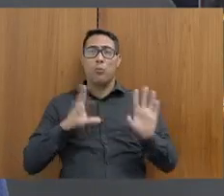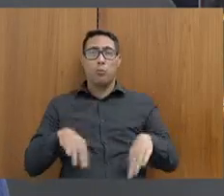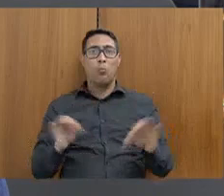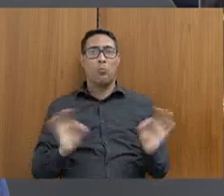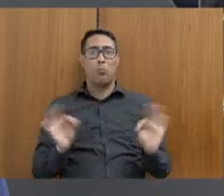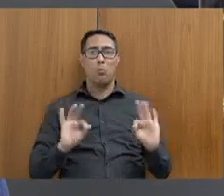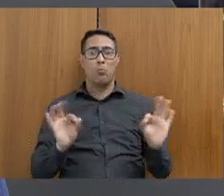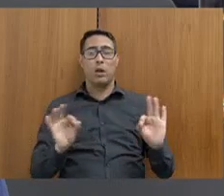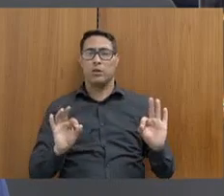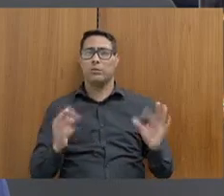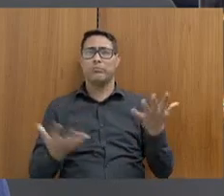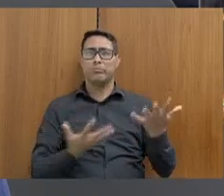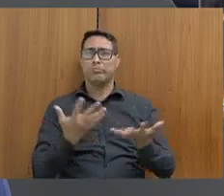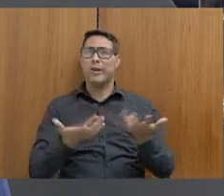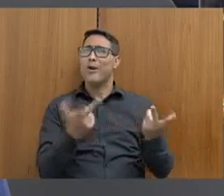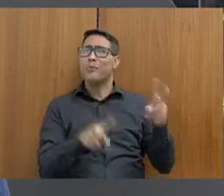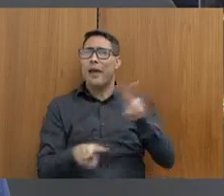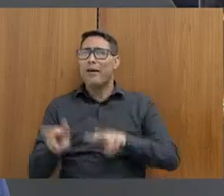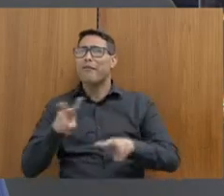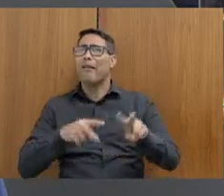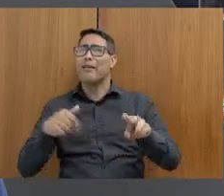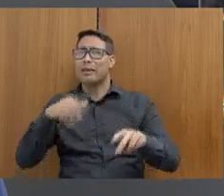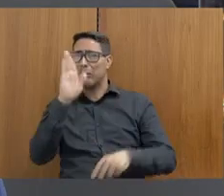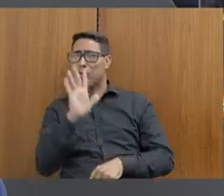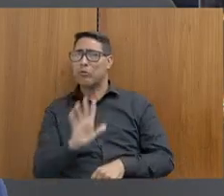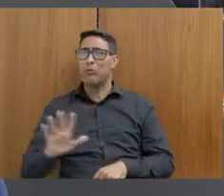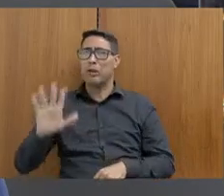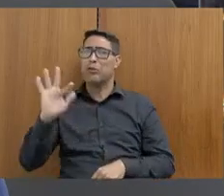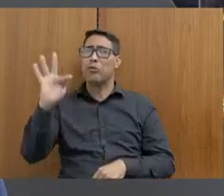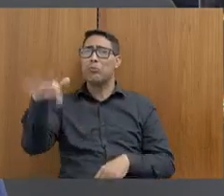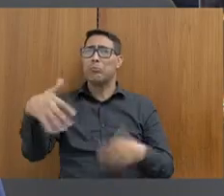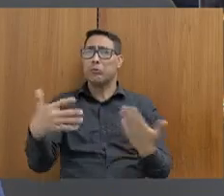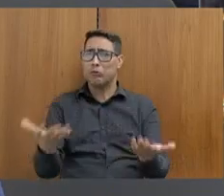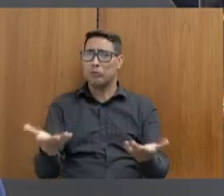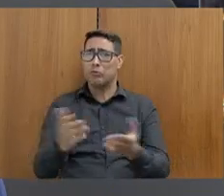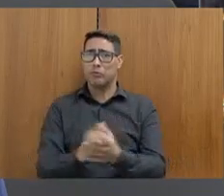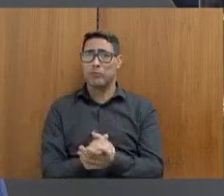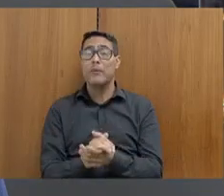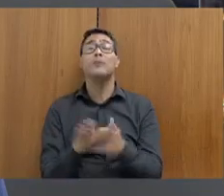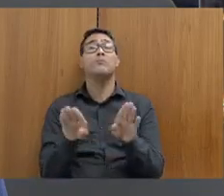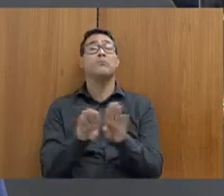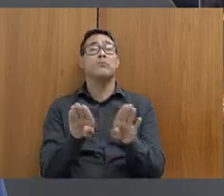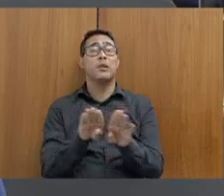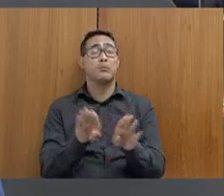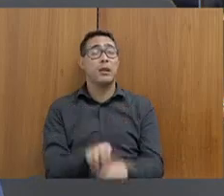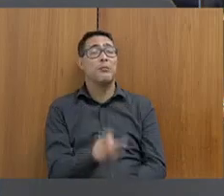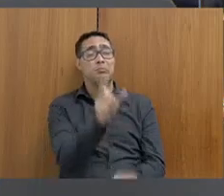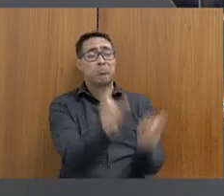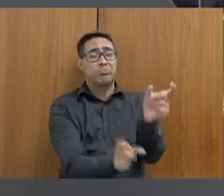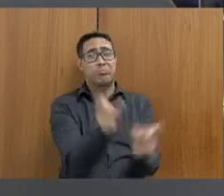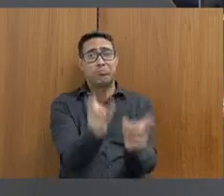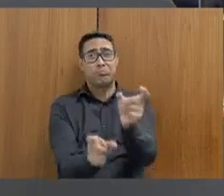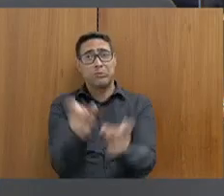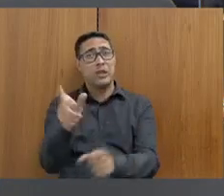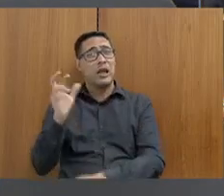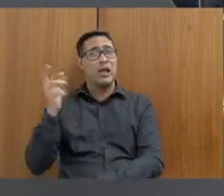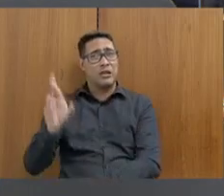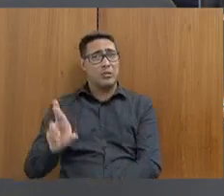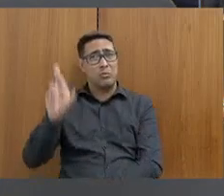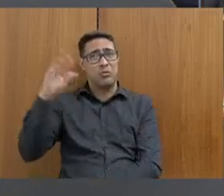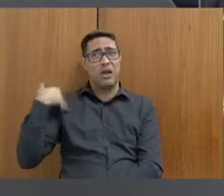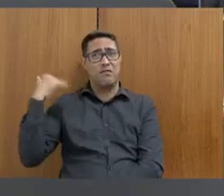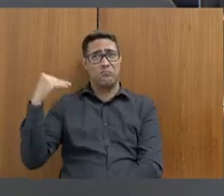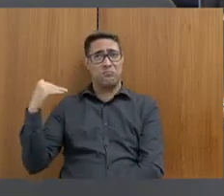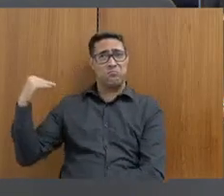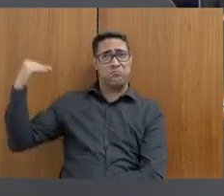Brasil atual e para o futuro, e também em relação àqueles que ocupam altas funções no poder